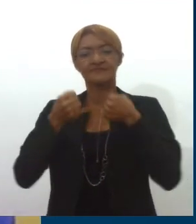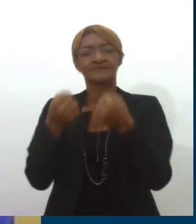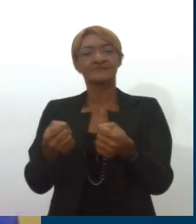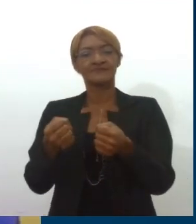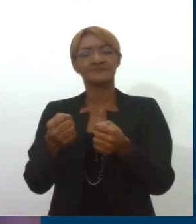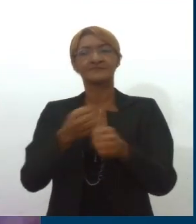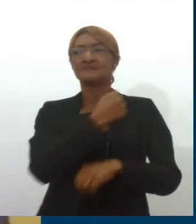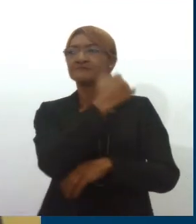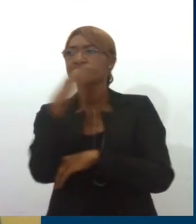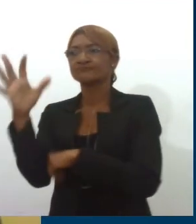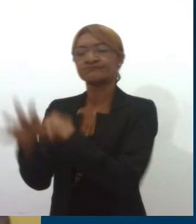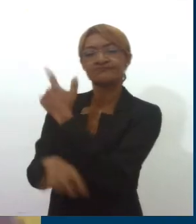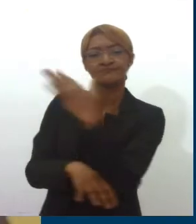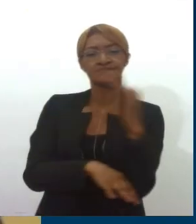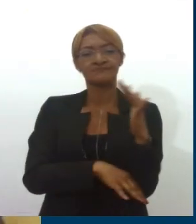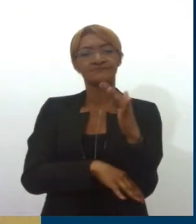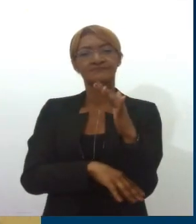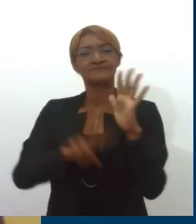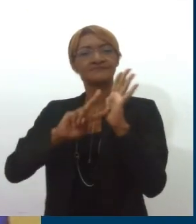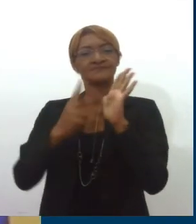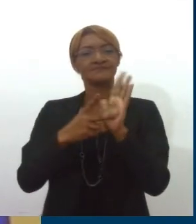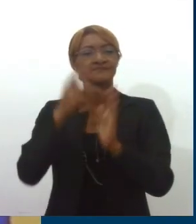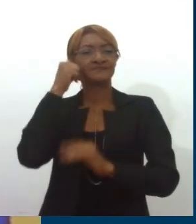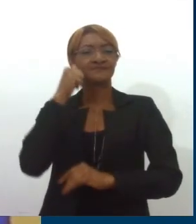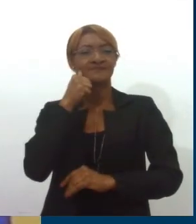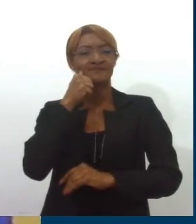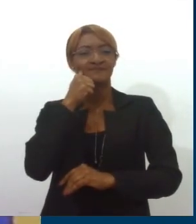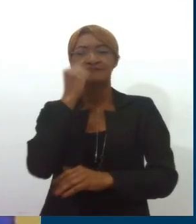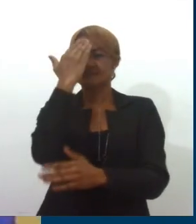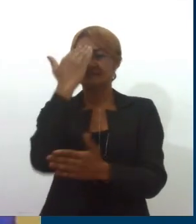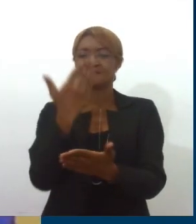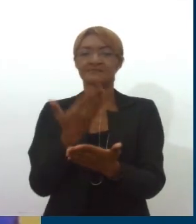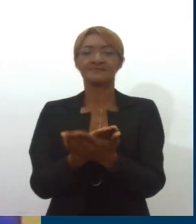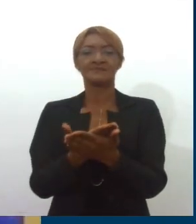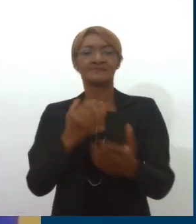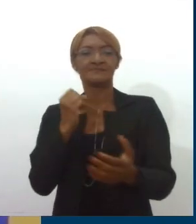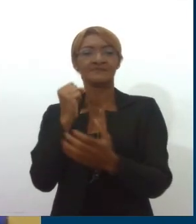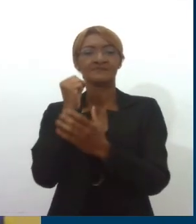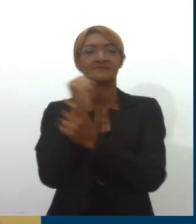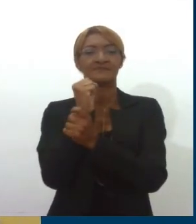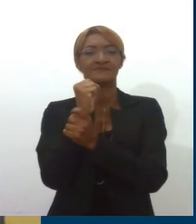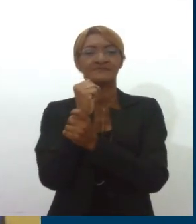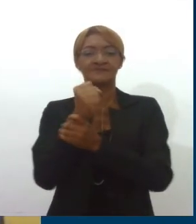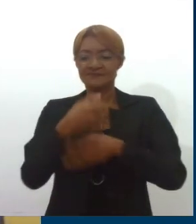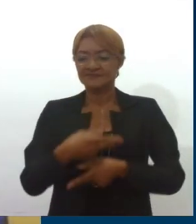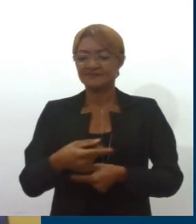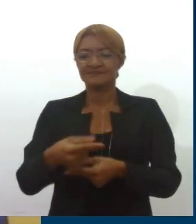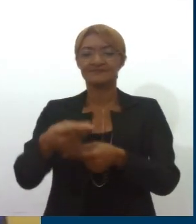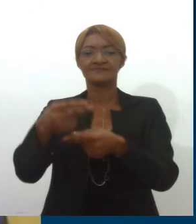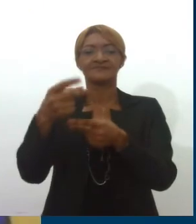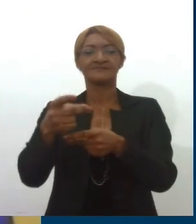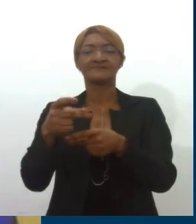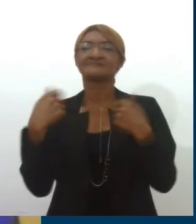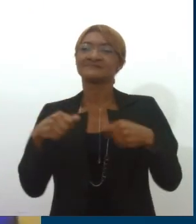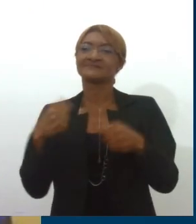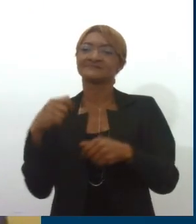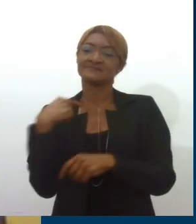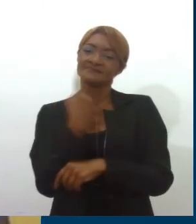a natureza, ser mulher é plenamente a certeza deste rio. Precisamos, todos nós.